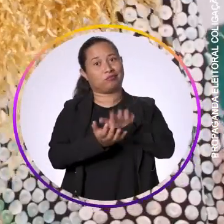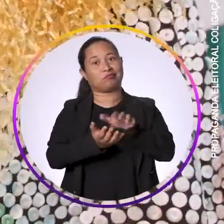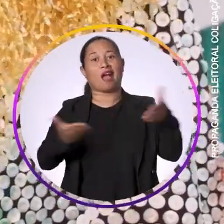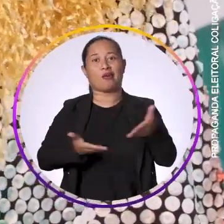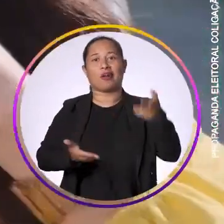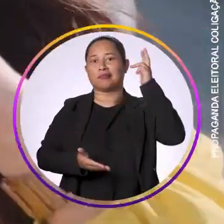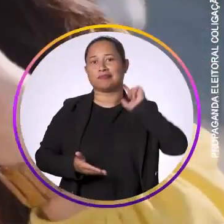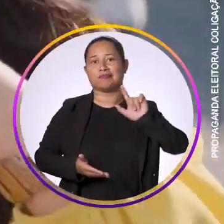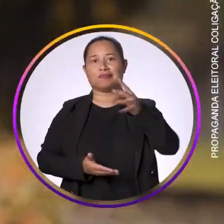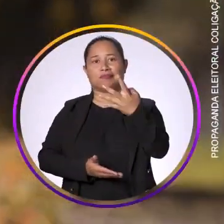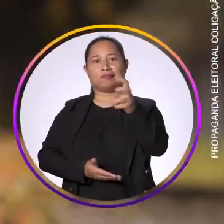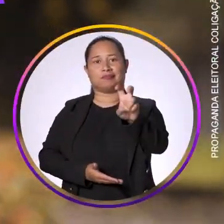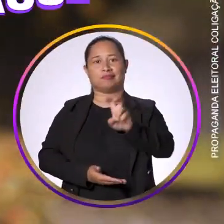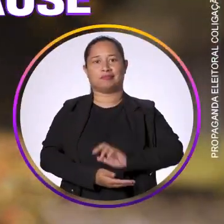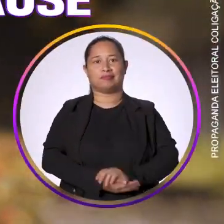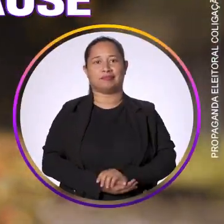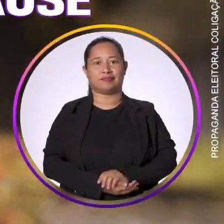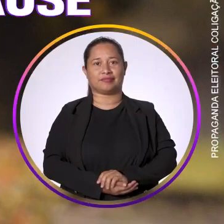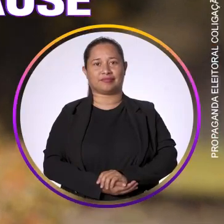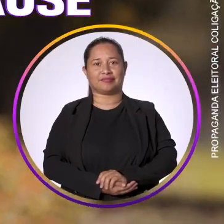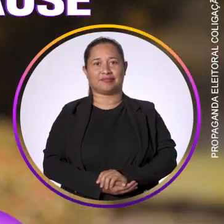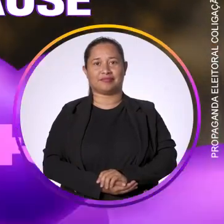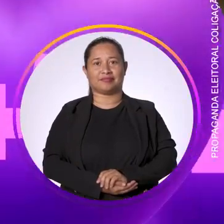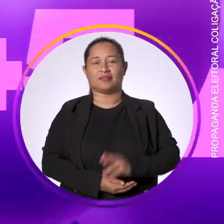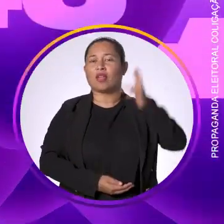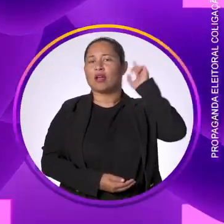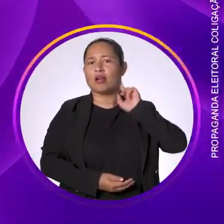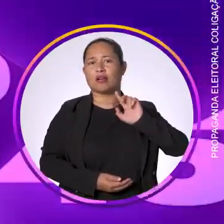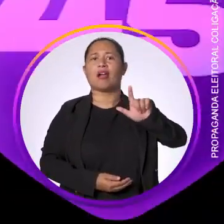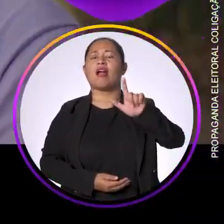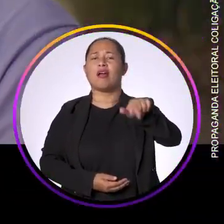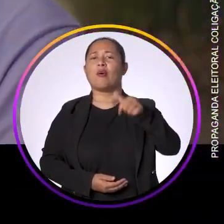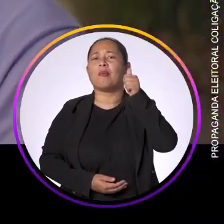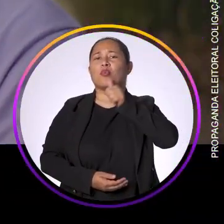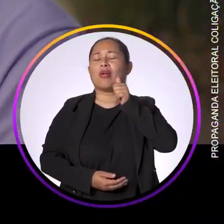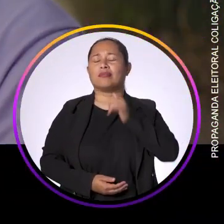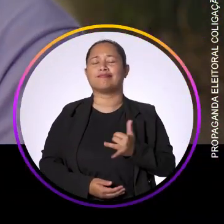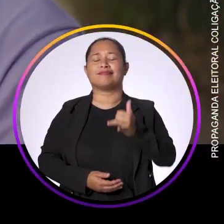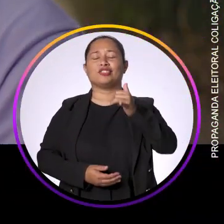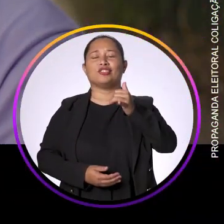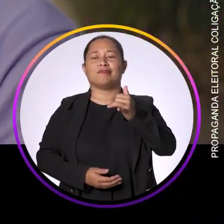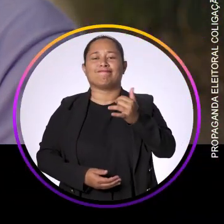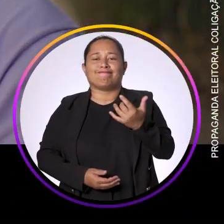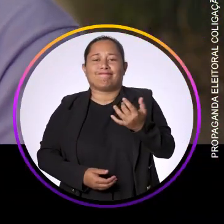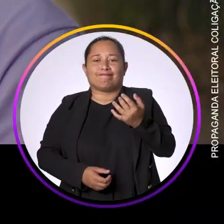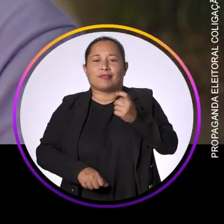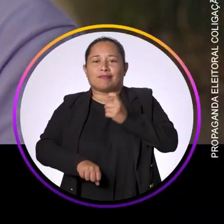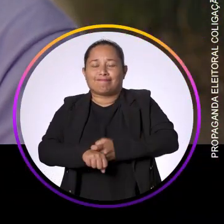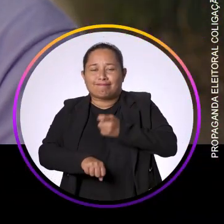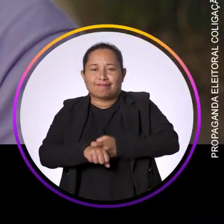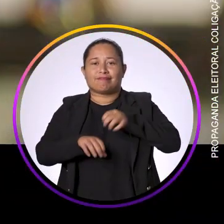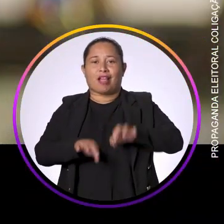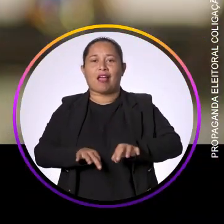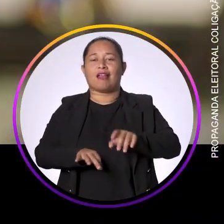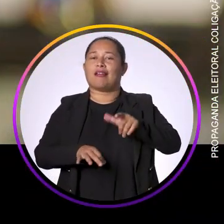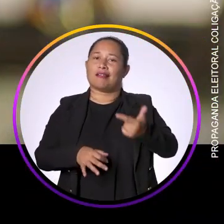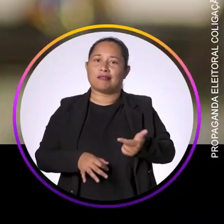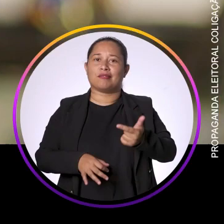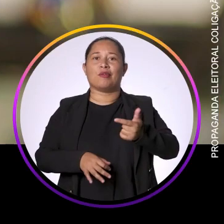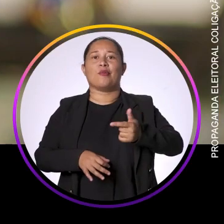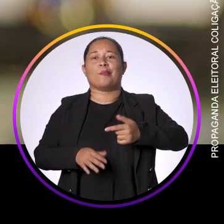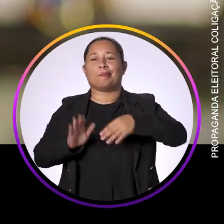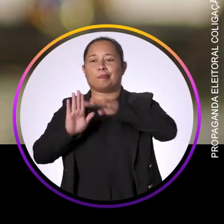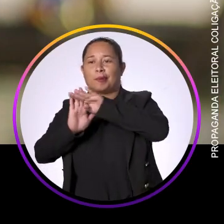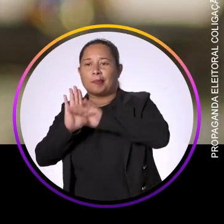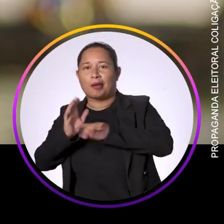mudar Pernambuco. Agora é Raquel 45. Raquel é uma mulher enérgica, firme. Ela é